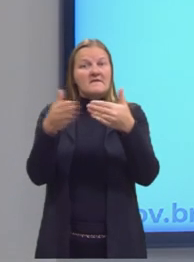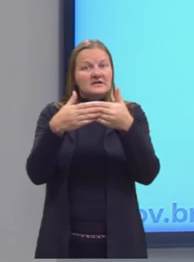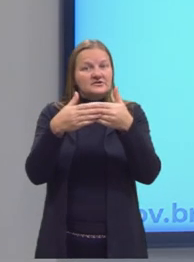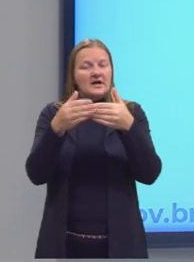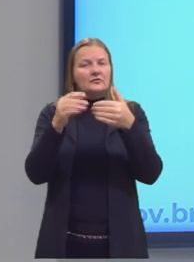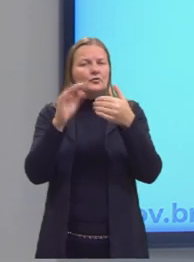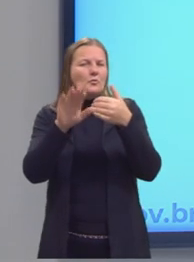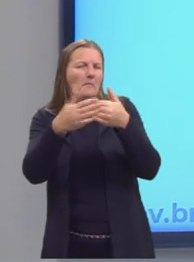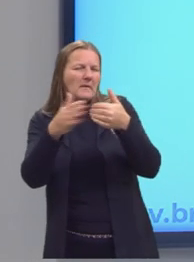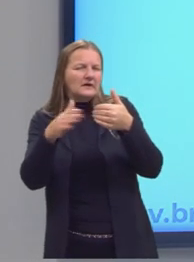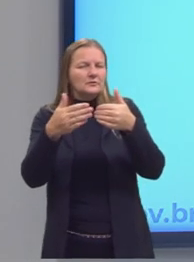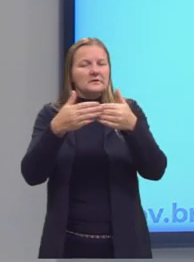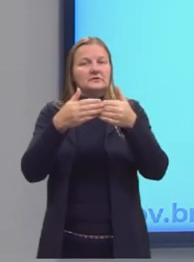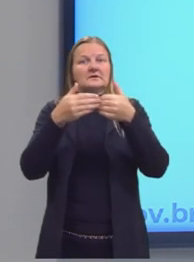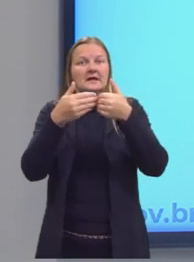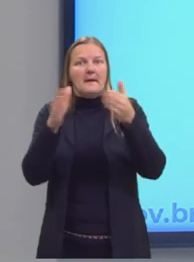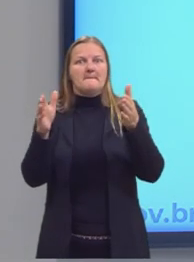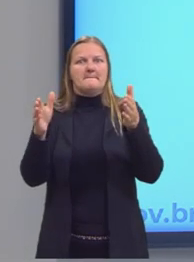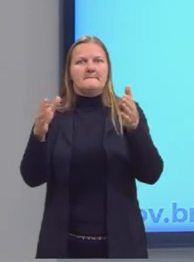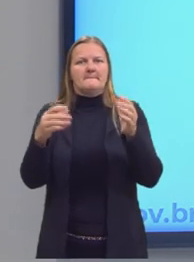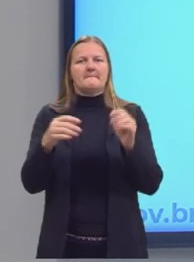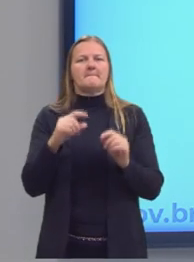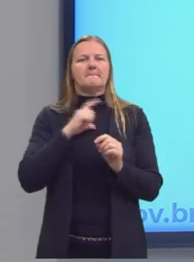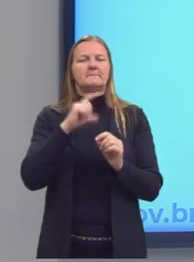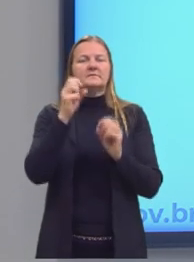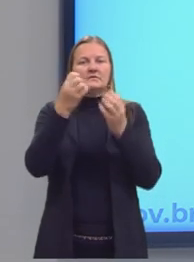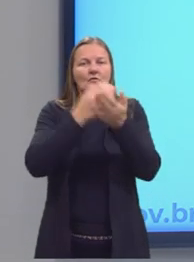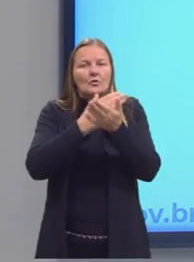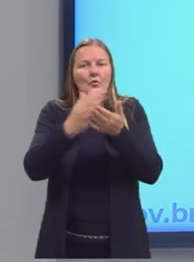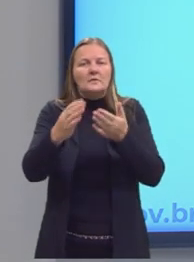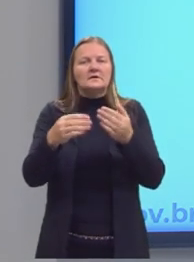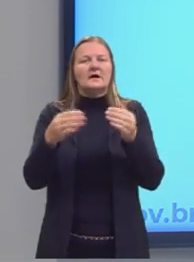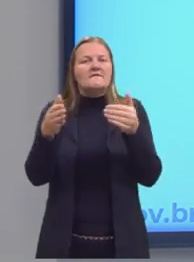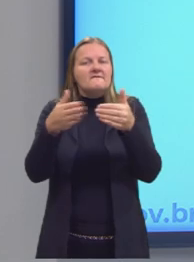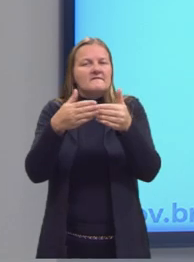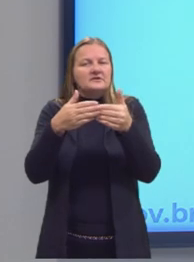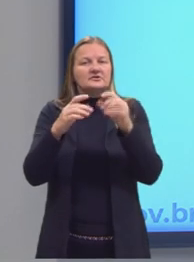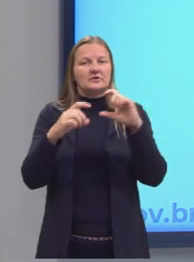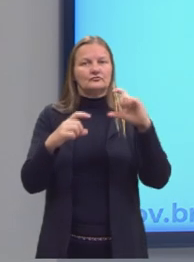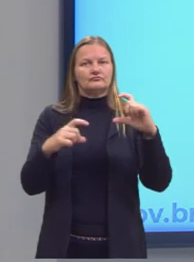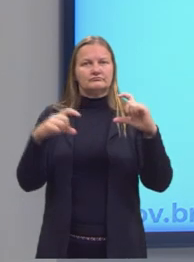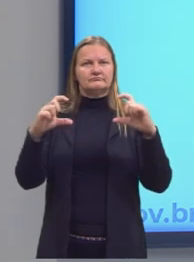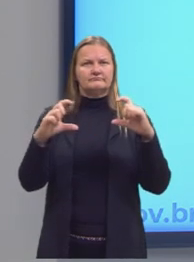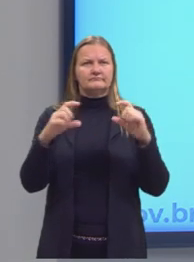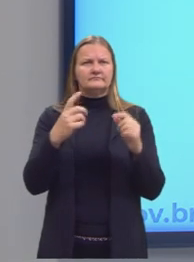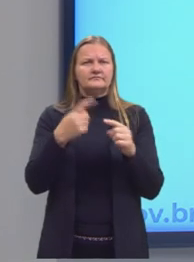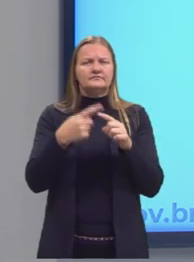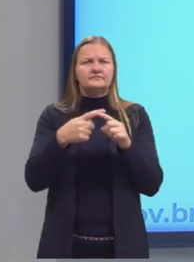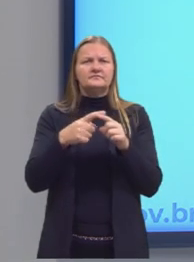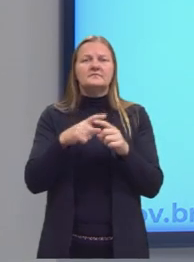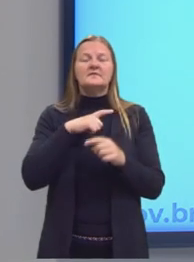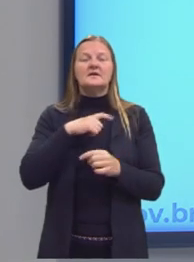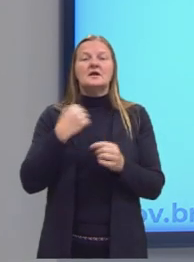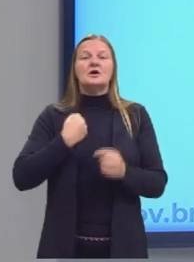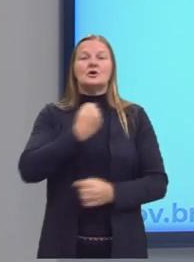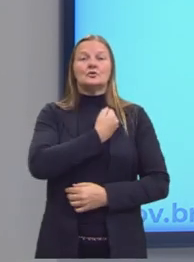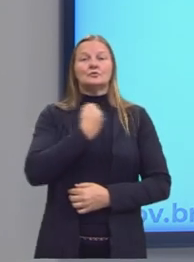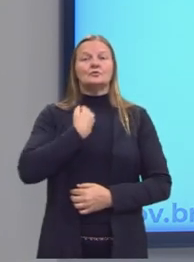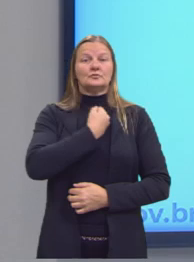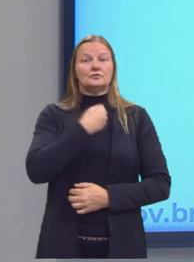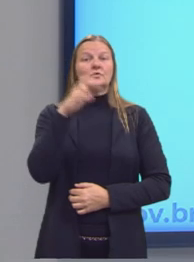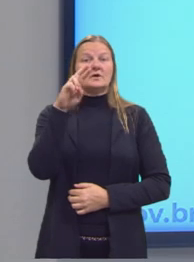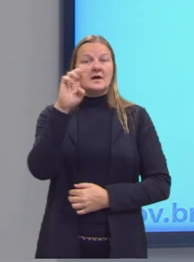semiabertos e os abertos. Iniciando pelos intervalos fechados, então, eles englobam os números reais